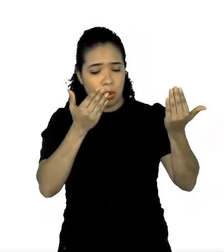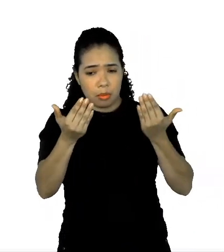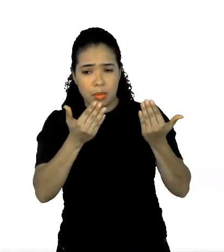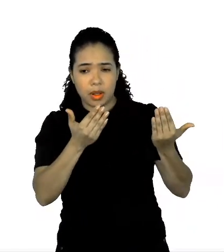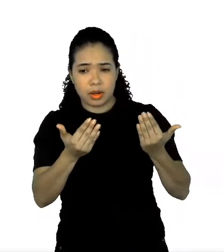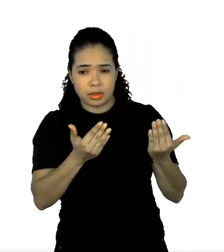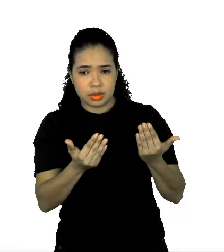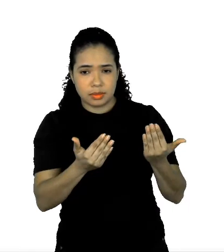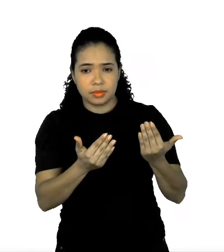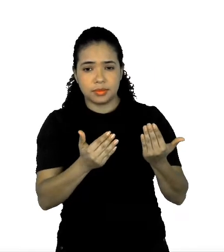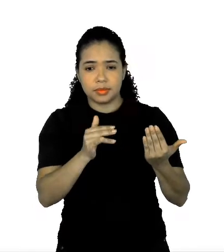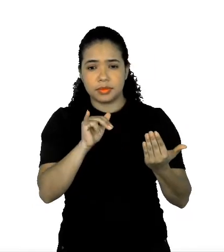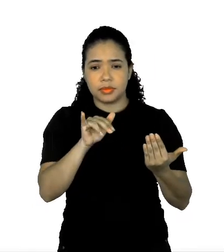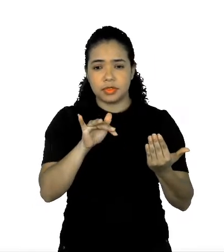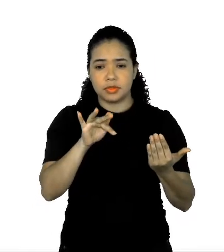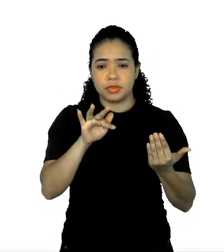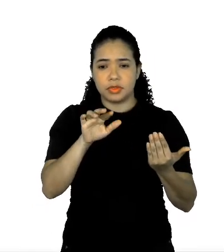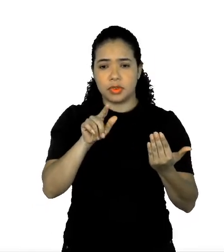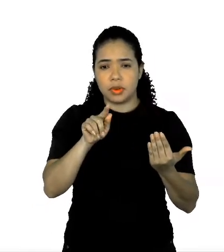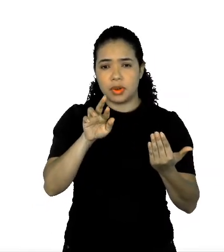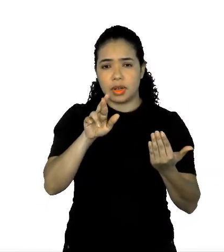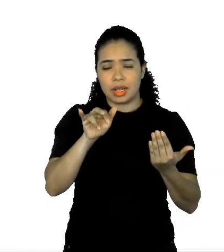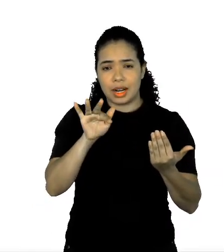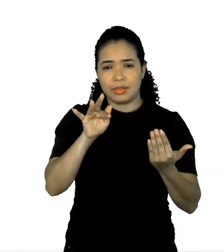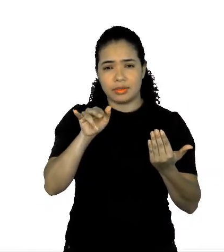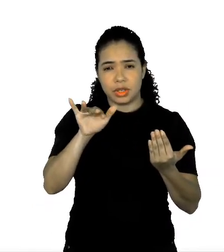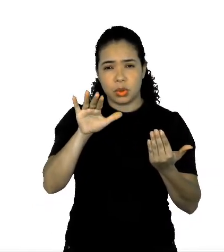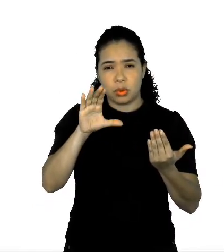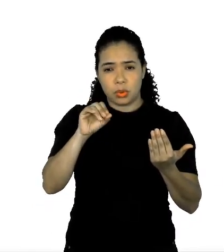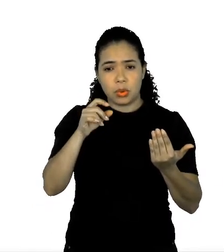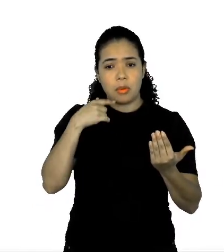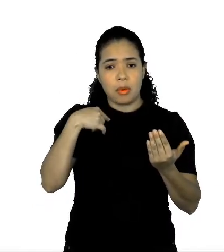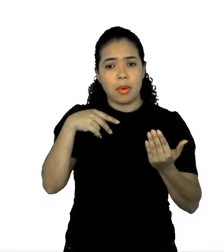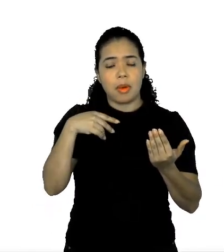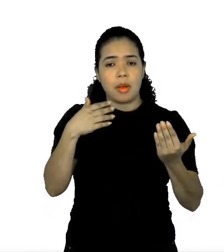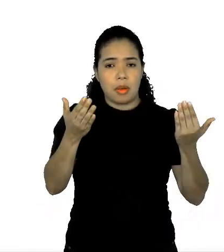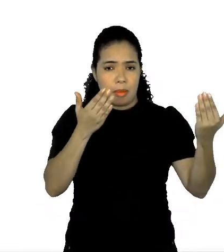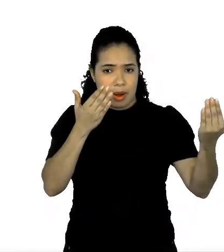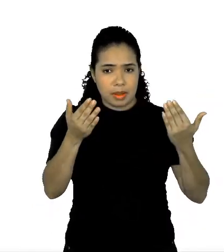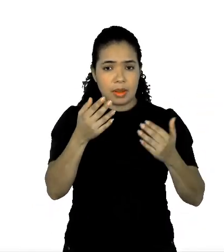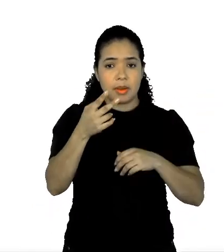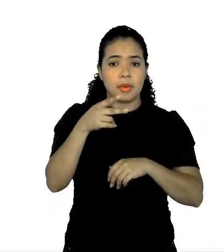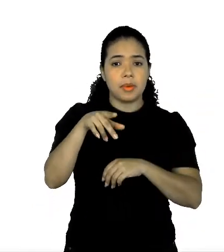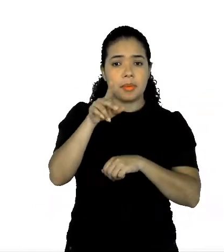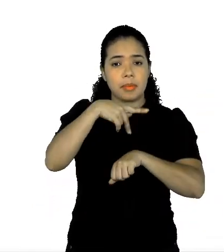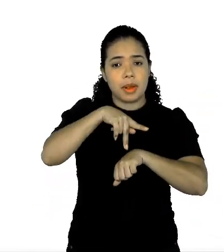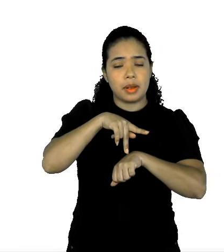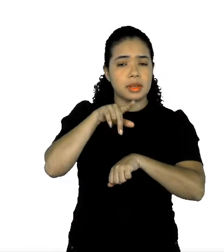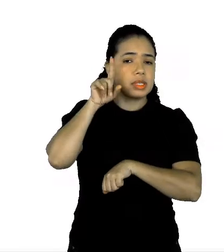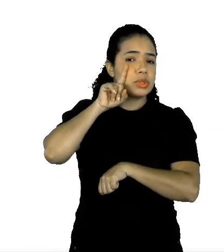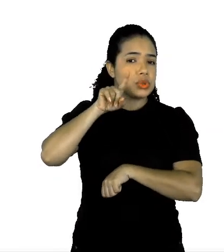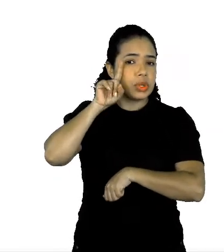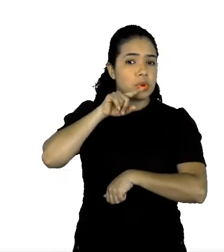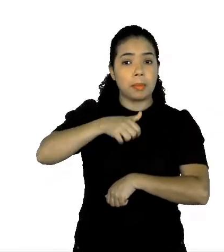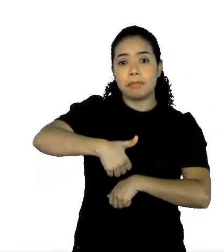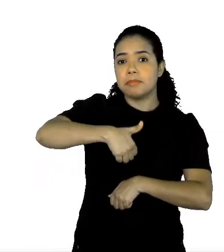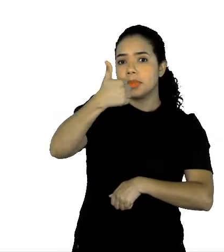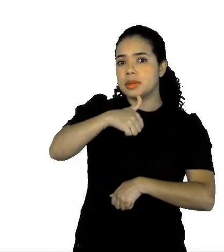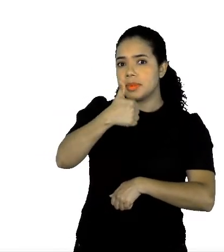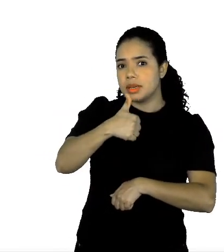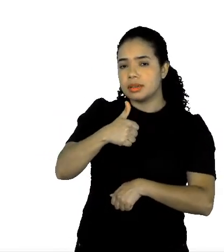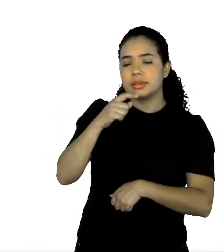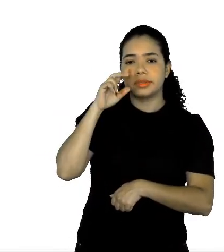infográficos atuais, ainda tá no topo, né? Nessa época aí, os Estados Unidos, nesse mês de maio, ele tinha